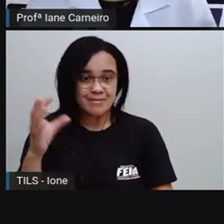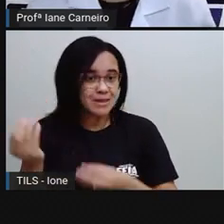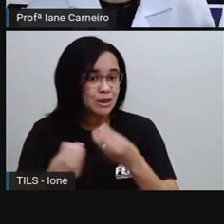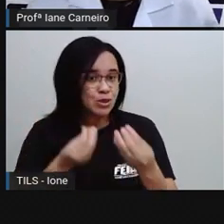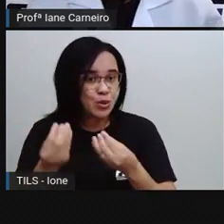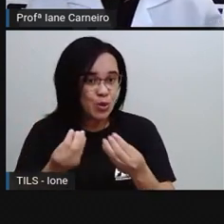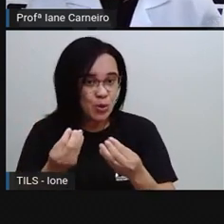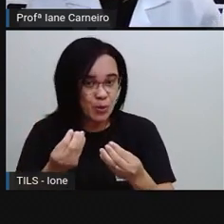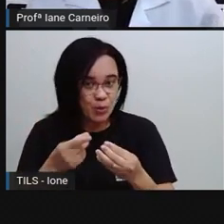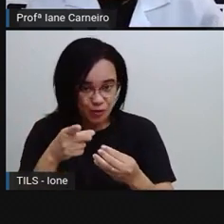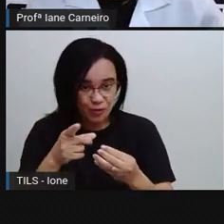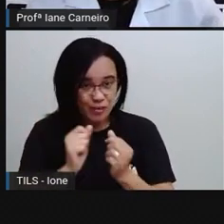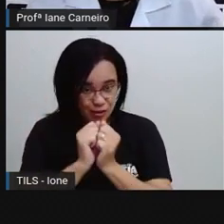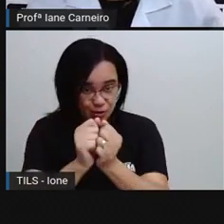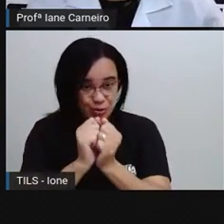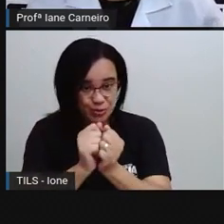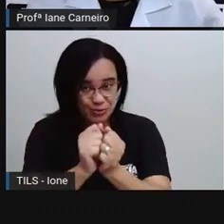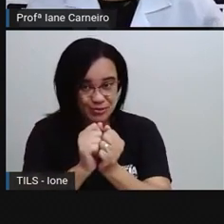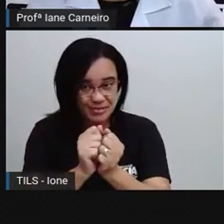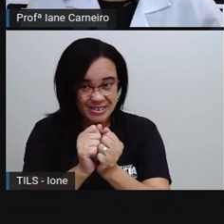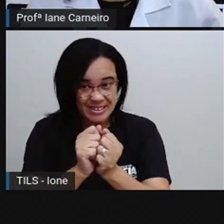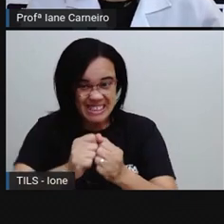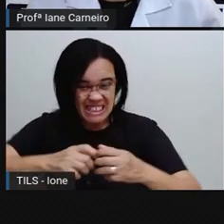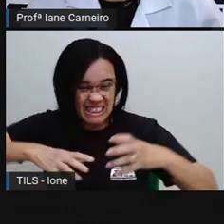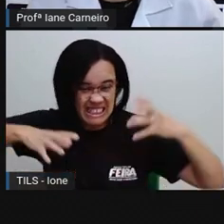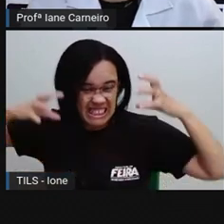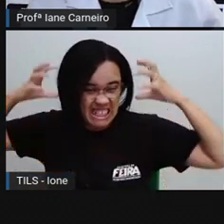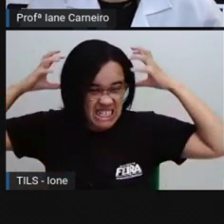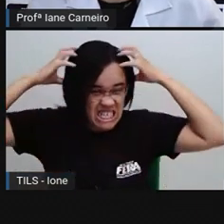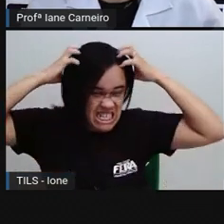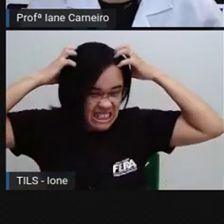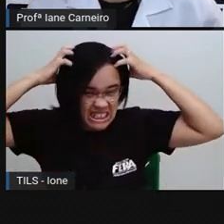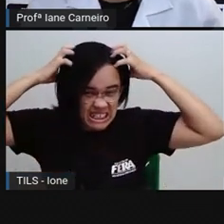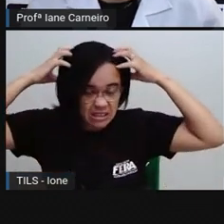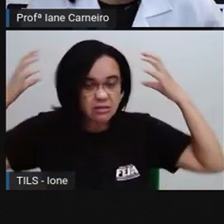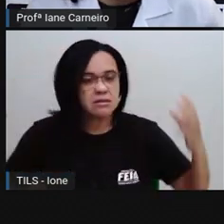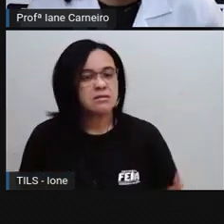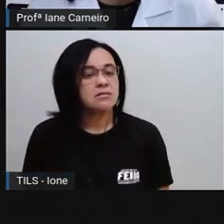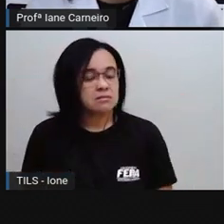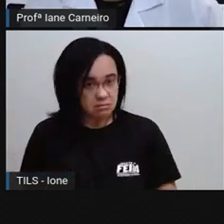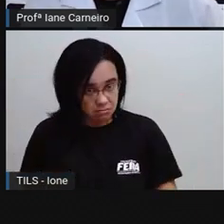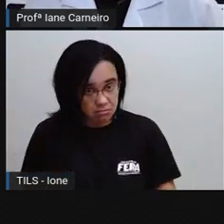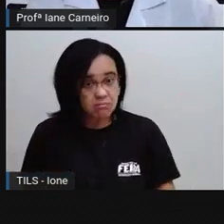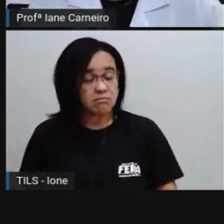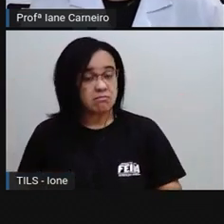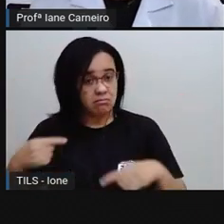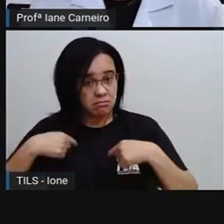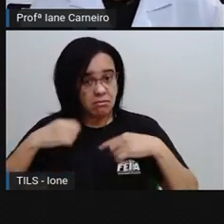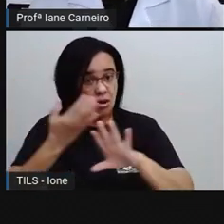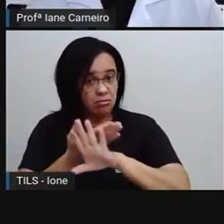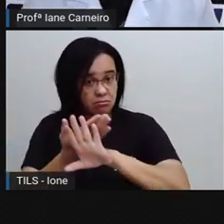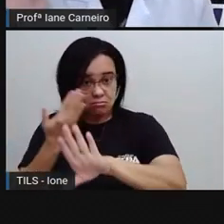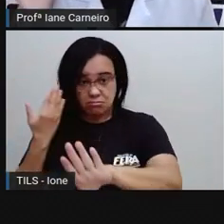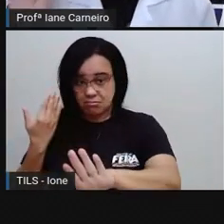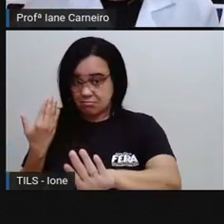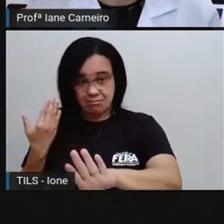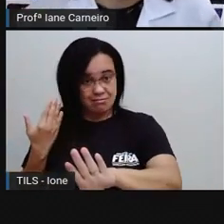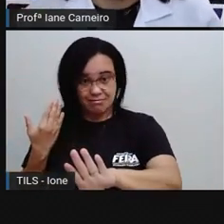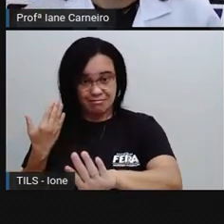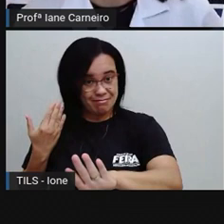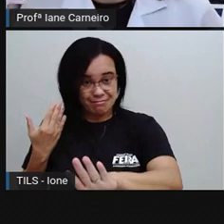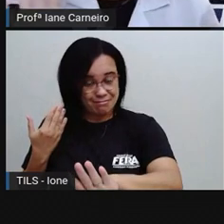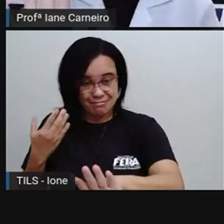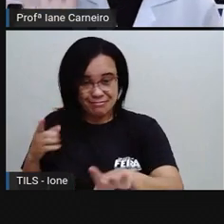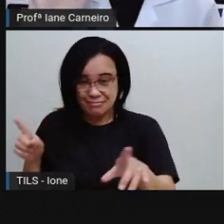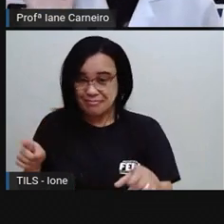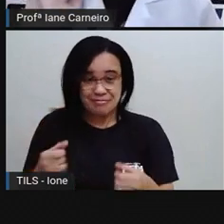não. Esse aqui, até puxando o cabelo também, eu saio de perto, né? E vocês também não fiquem perto, não. De uma